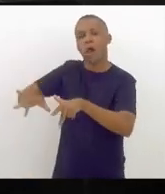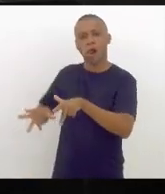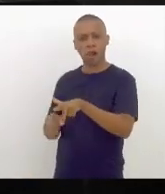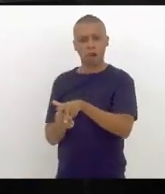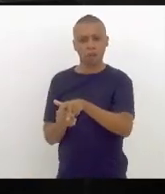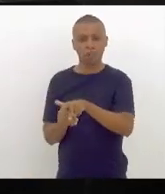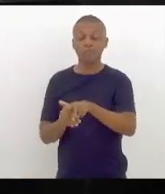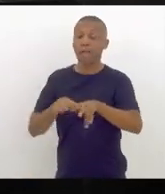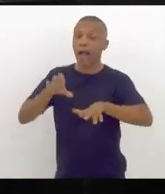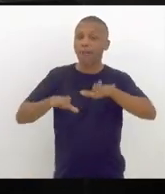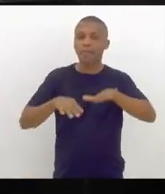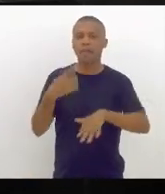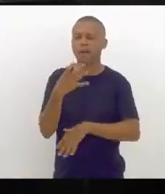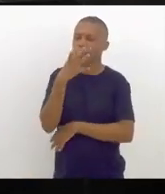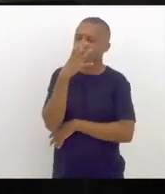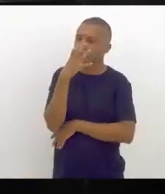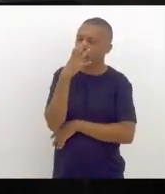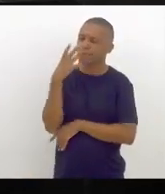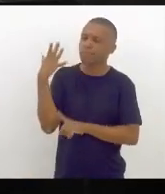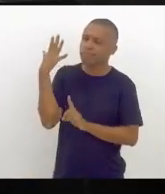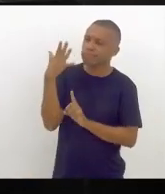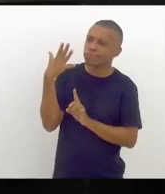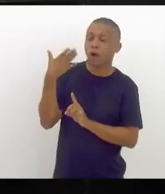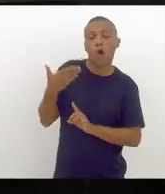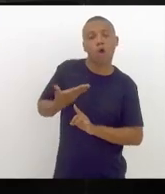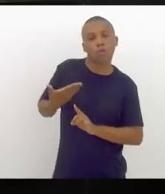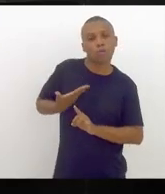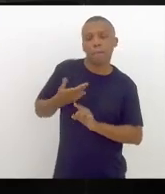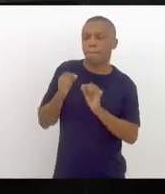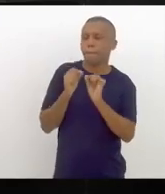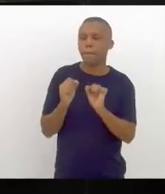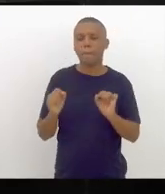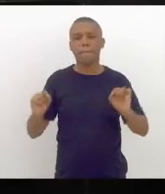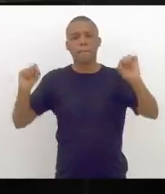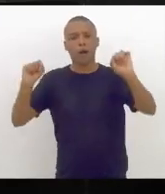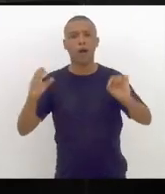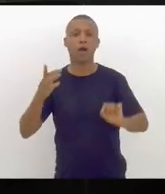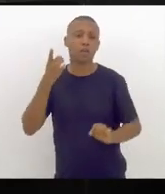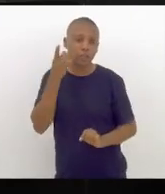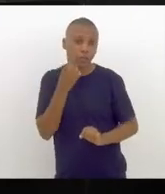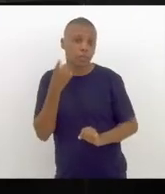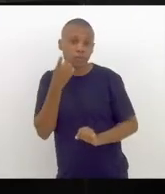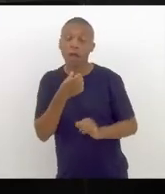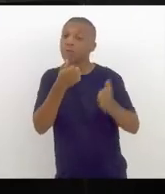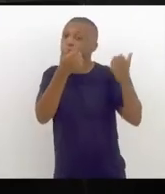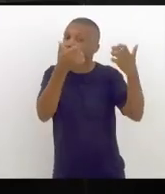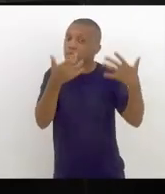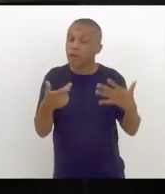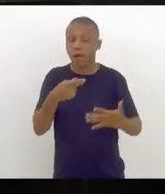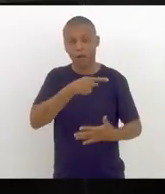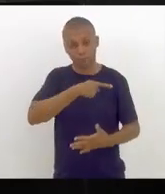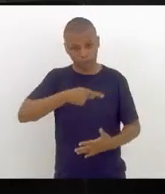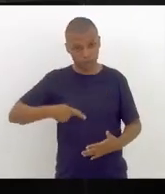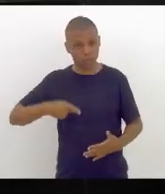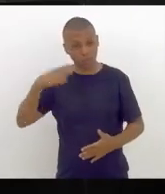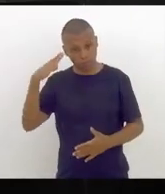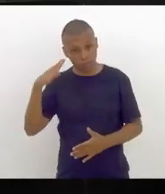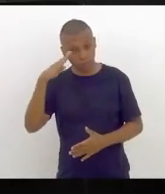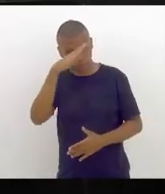a gente escuta e respeita a fala dos colegas aqui parlamentares a dizer que o presidente Bolsonaro